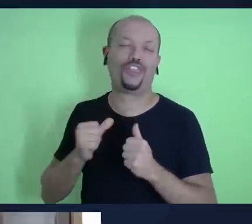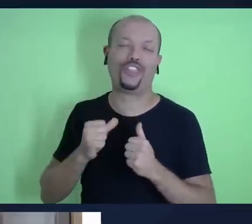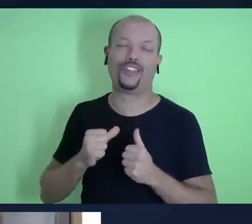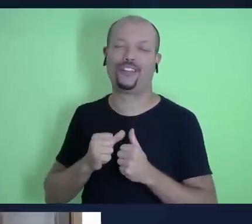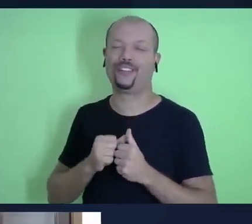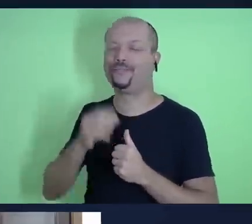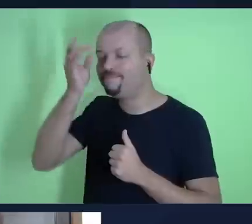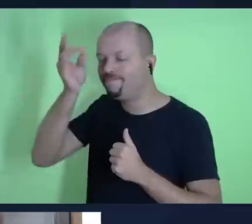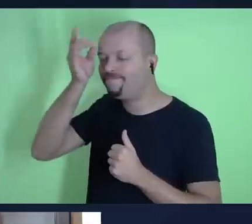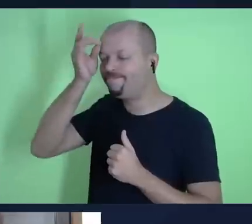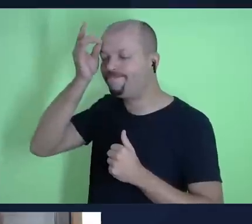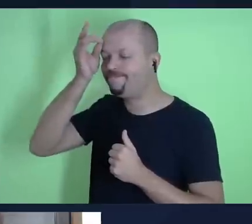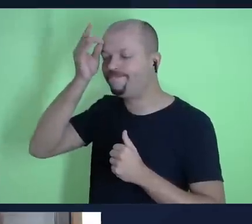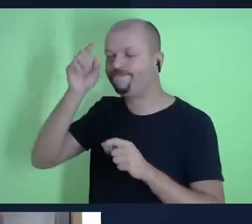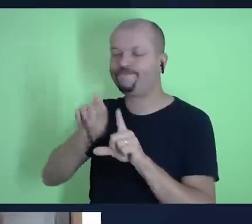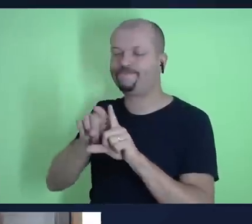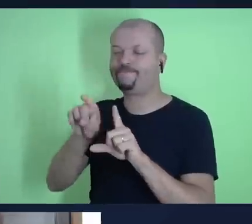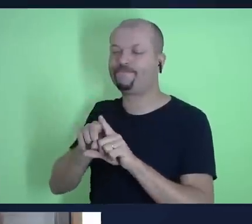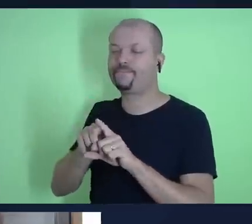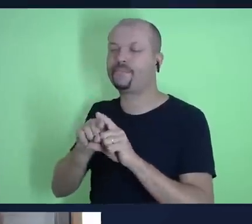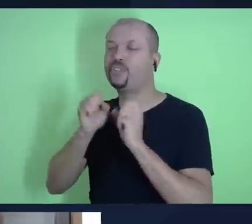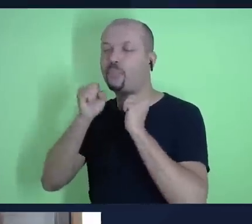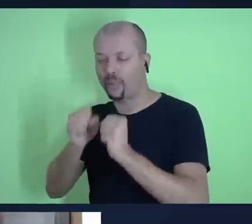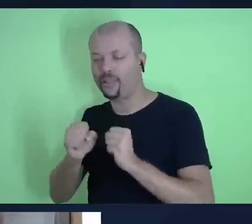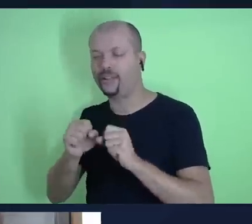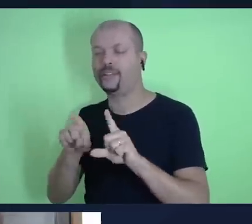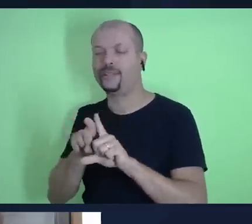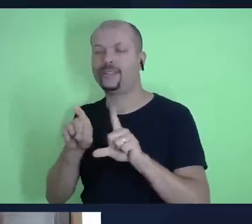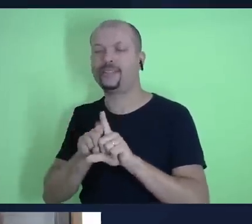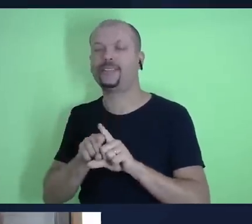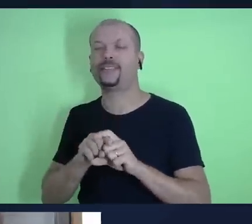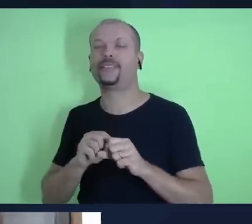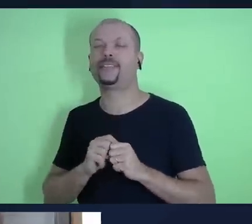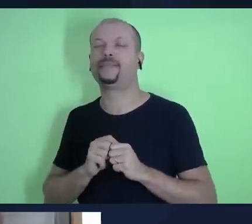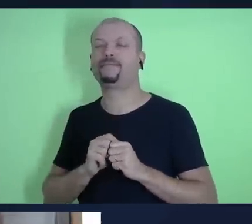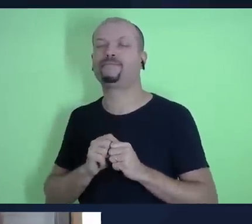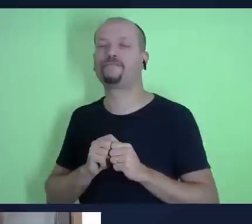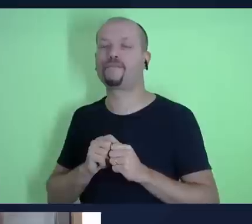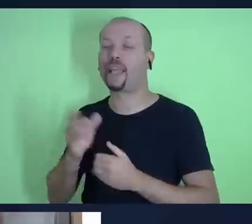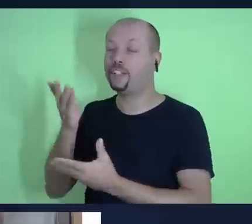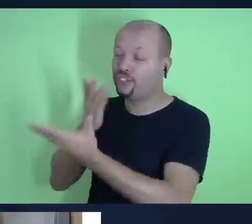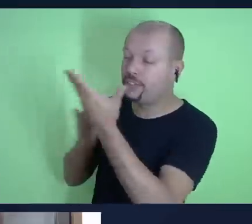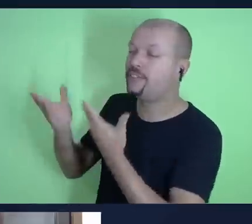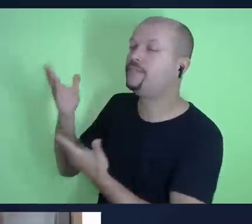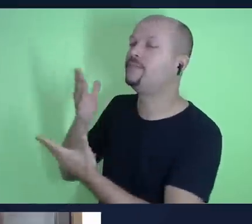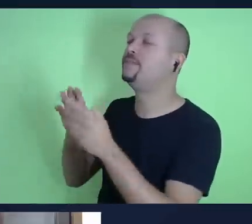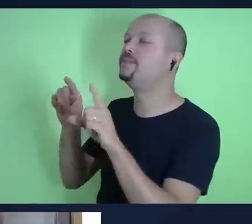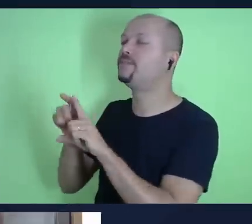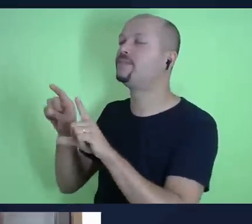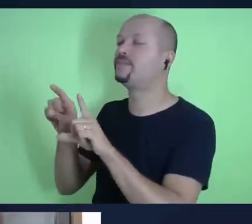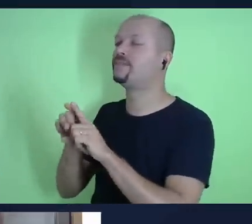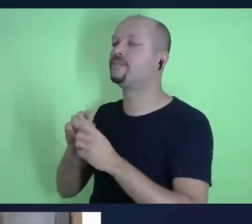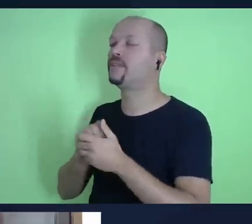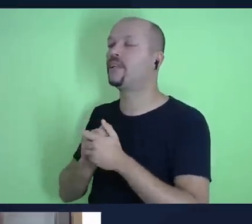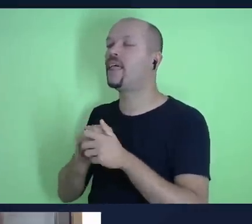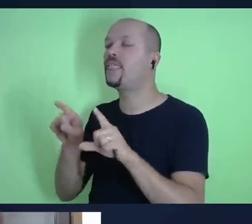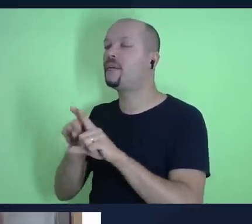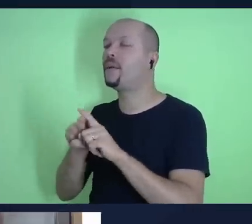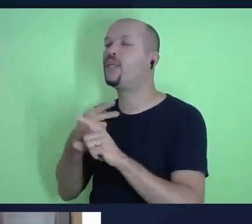espírito uma vida plena de poder plena de serviço e que assim possamos